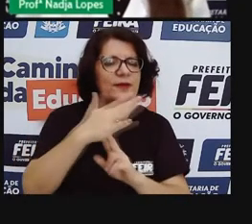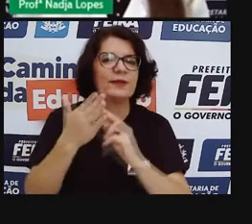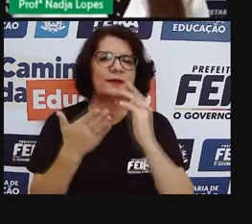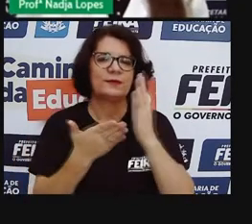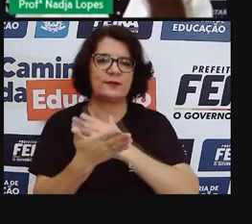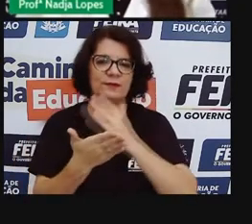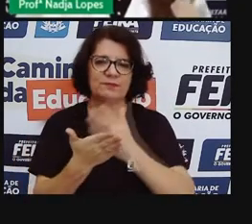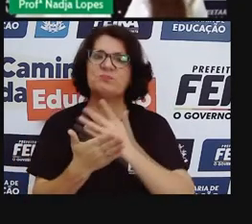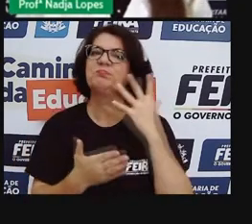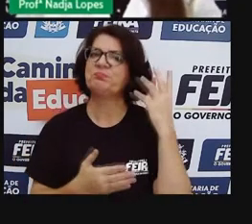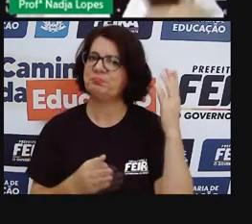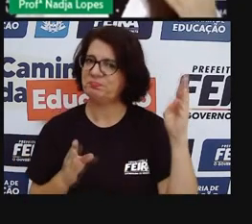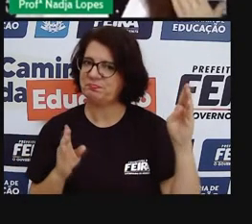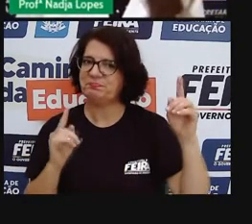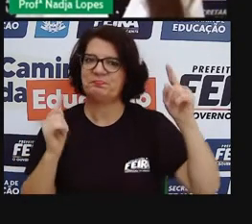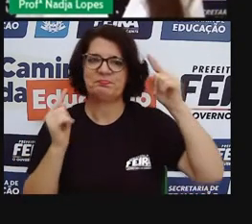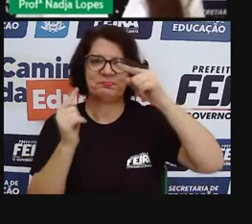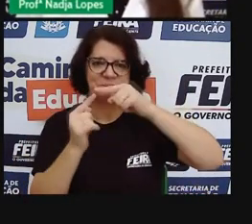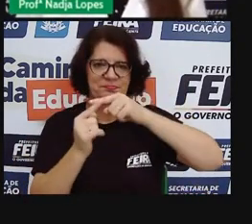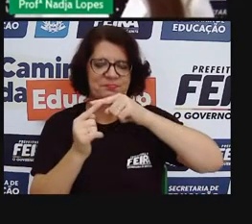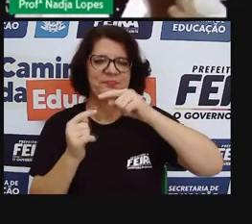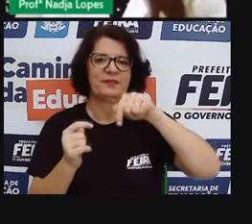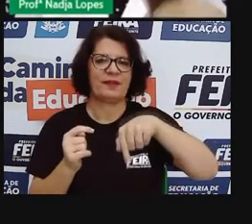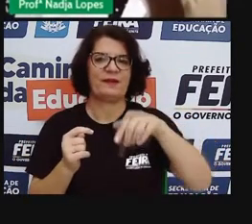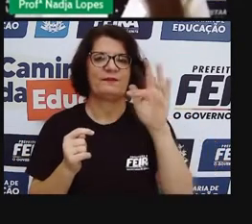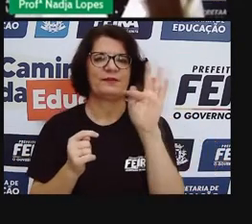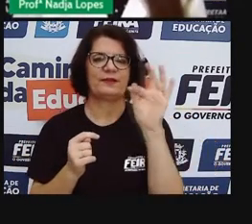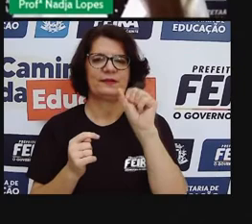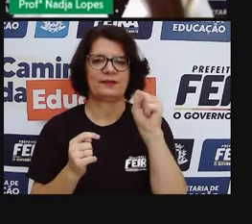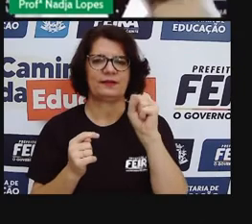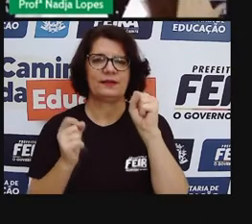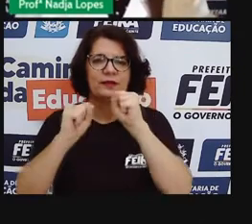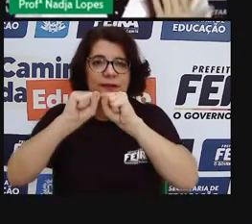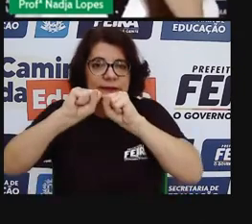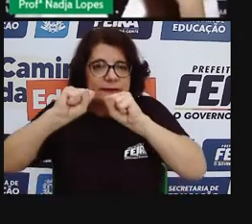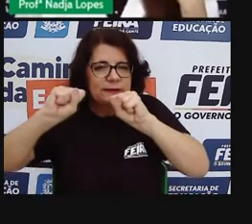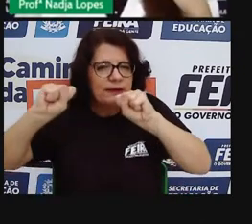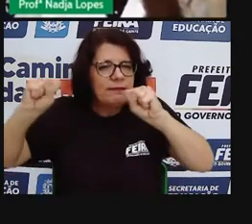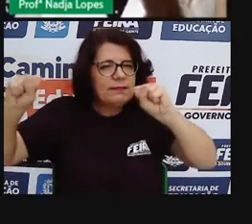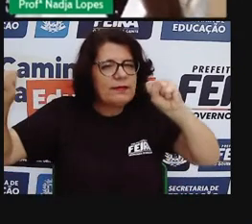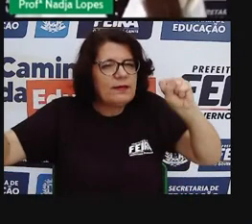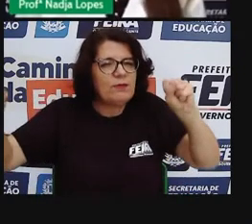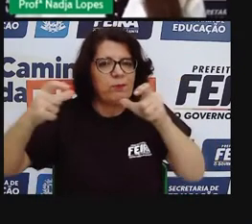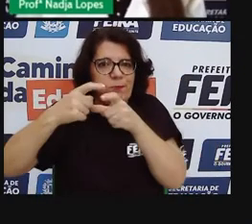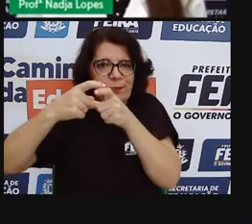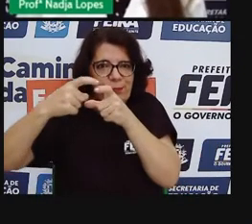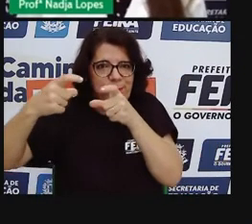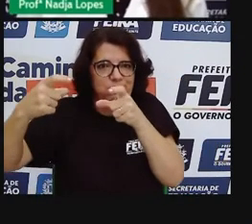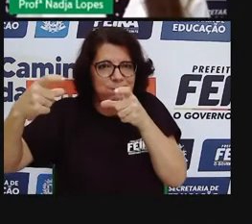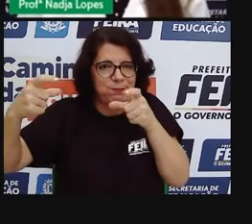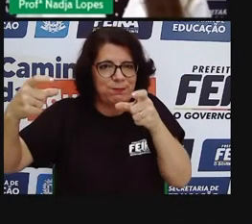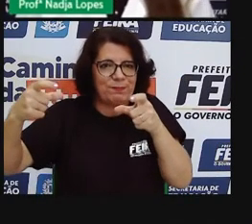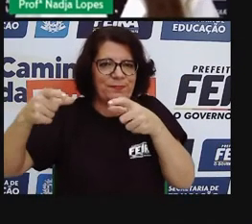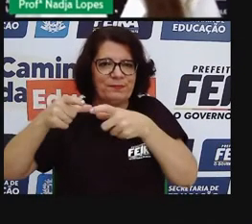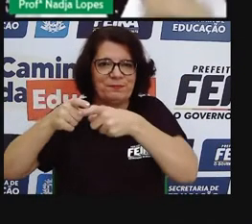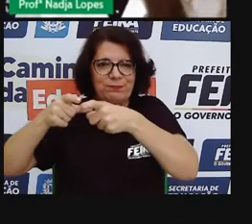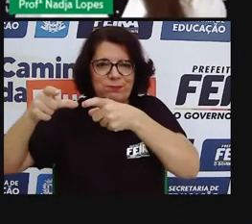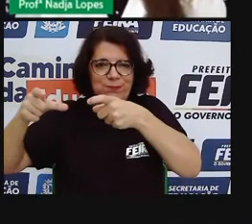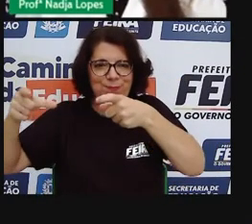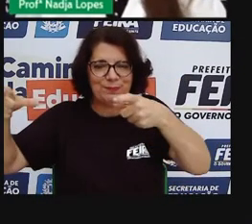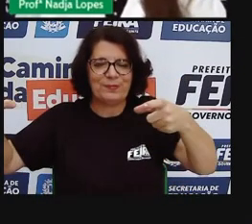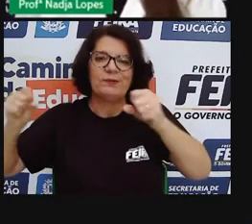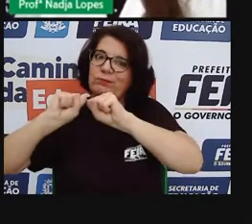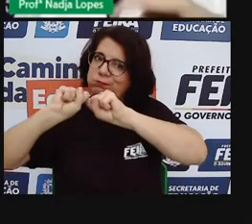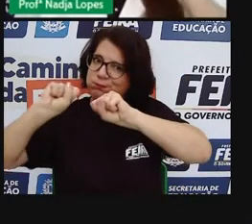da nossa cidade. Apesar de tanto crescimento, né, a gente percebe como a nossa cidade tem se expandido nos últimos tempos, em